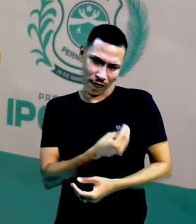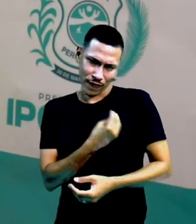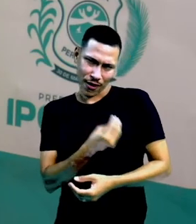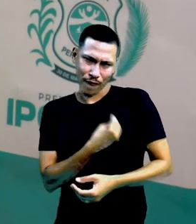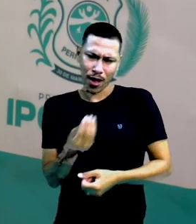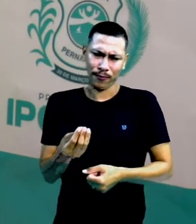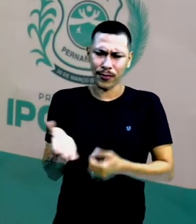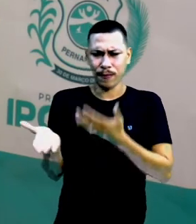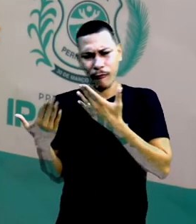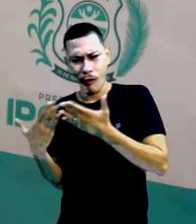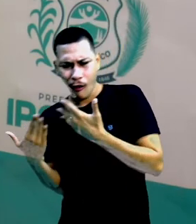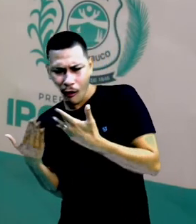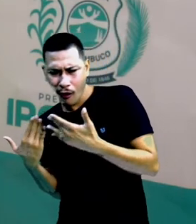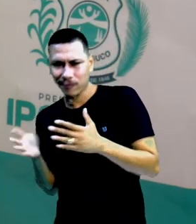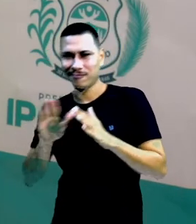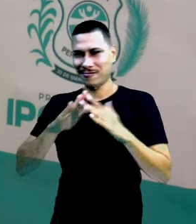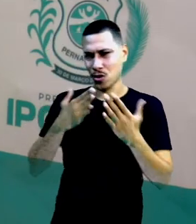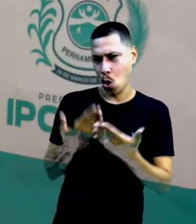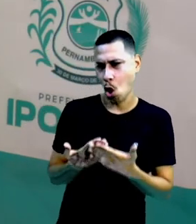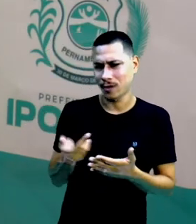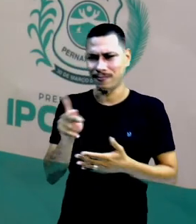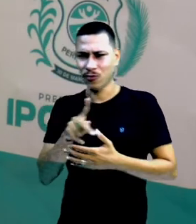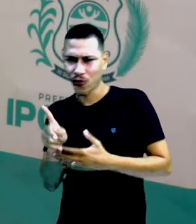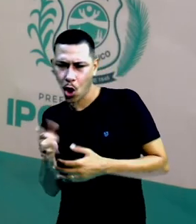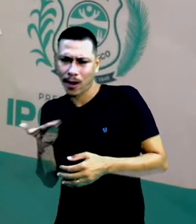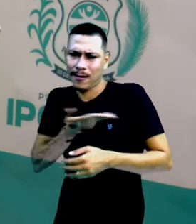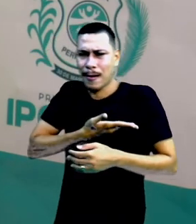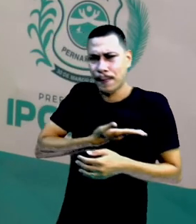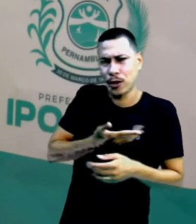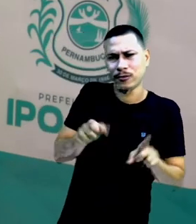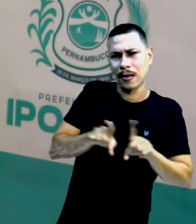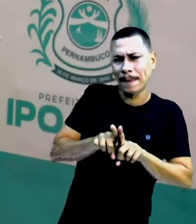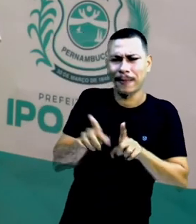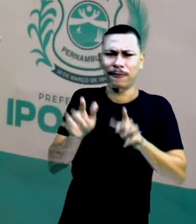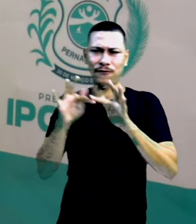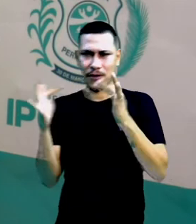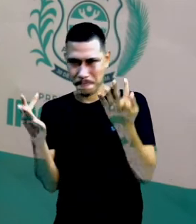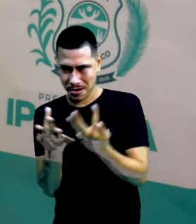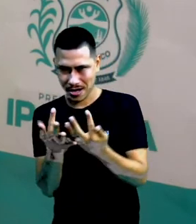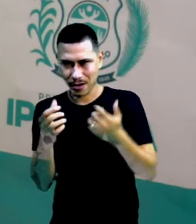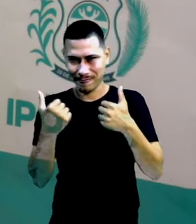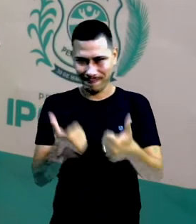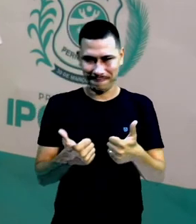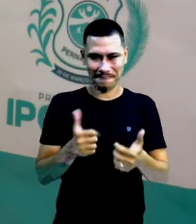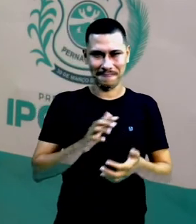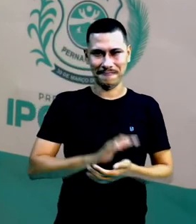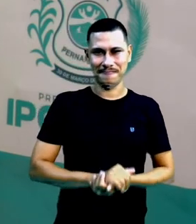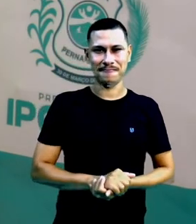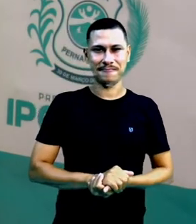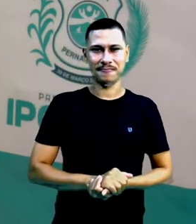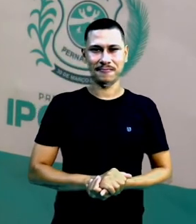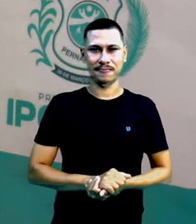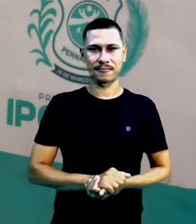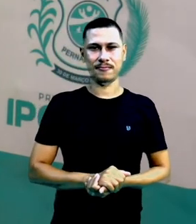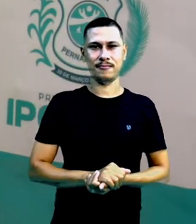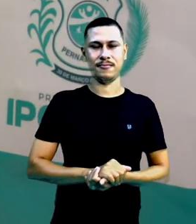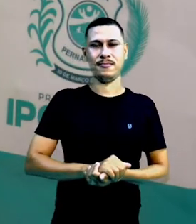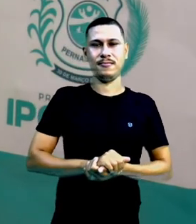caminham muito, tem umas que ficam paradas. Existe uma organização. Então, observa aí e descobre, tá bom?